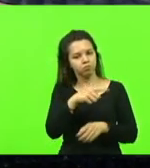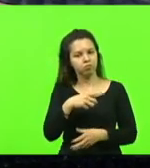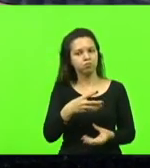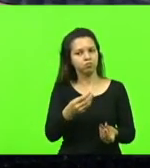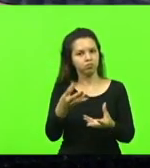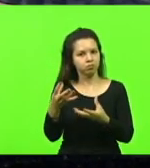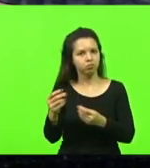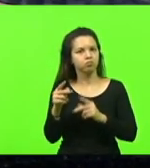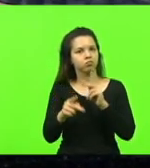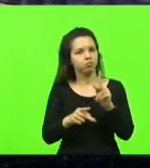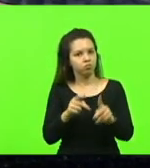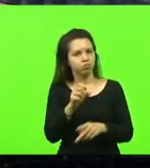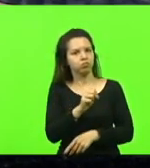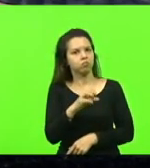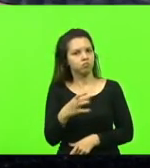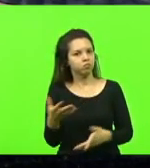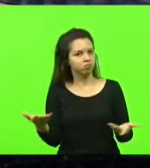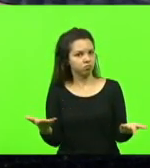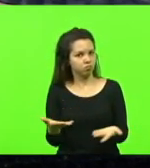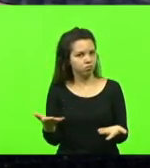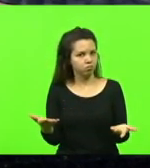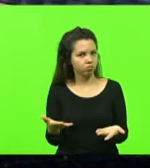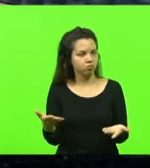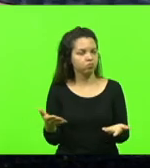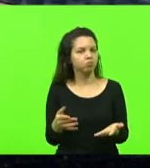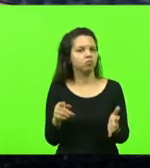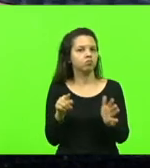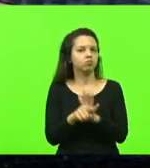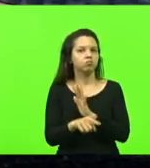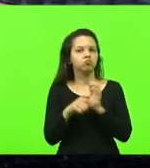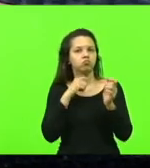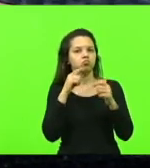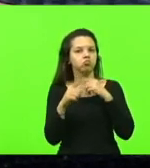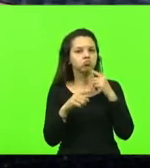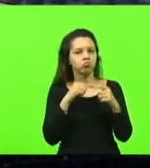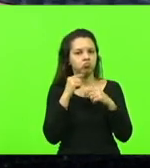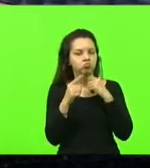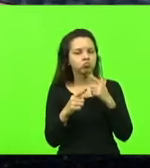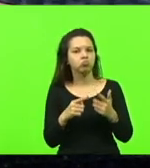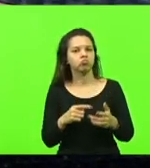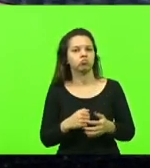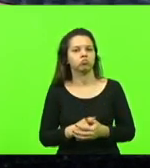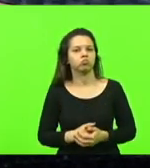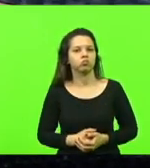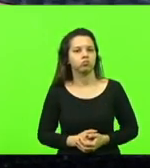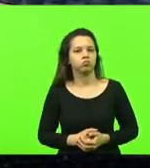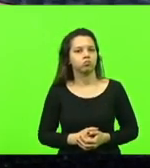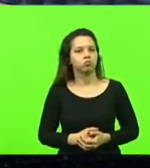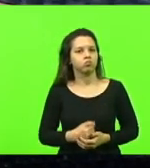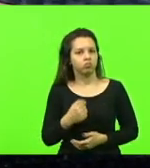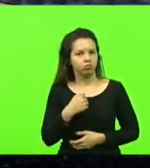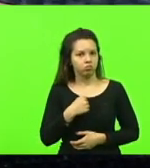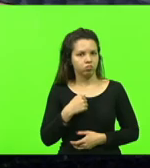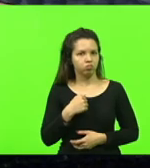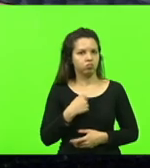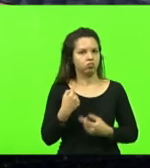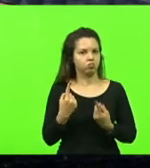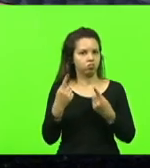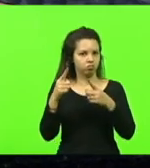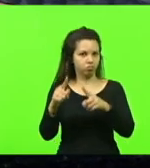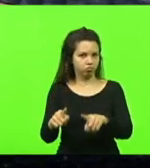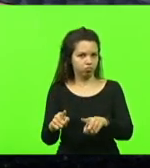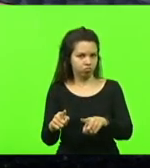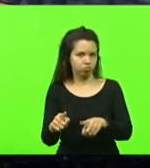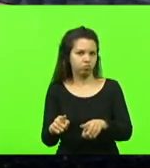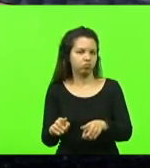parte dos catarinenses hoje, esses questionamentos a serem feitos. Eu jamais vou votar contra o requerimento para convidar